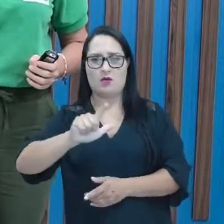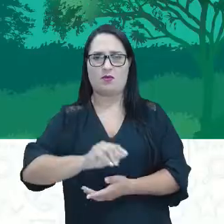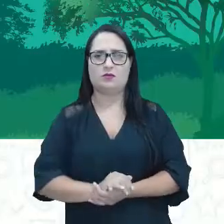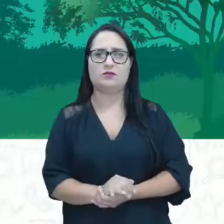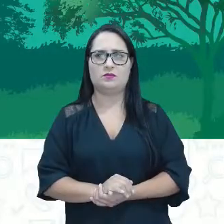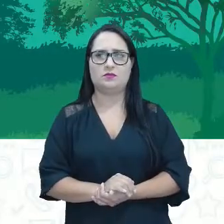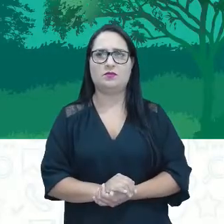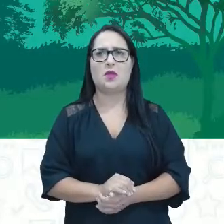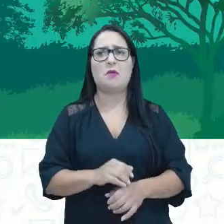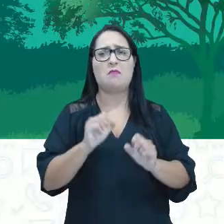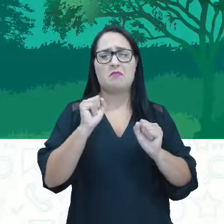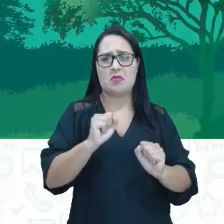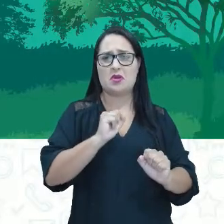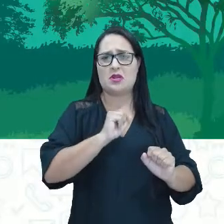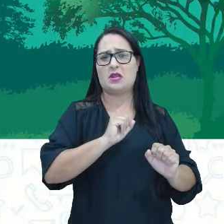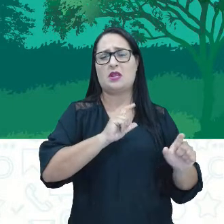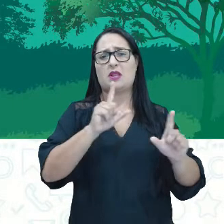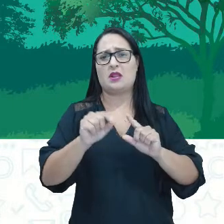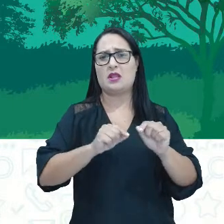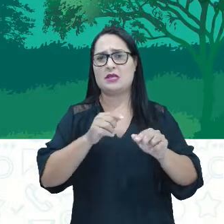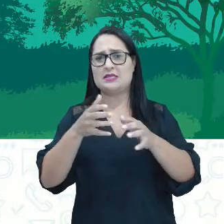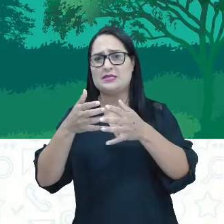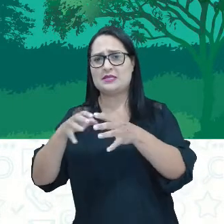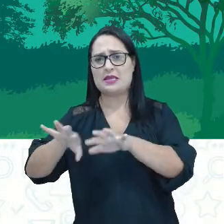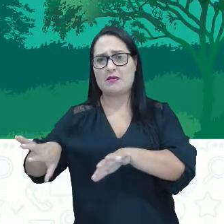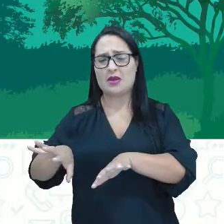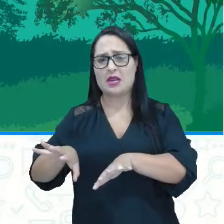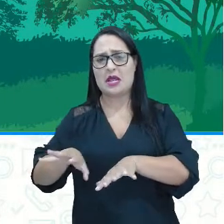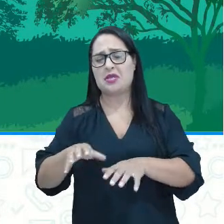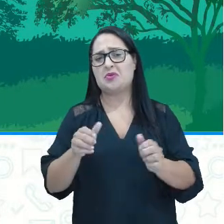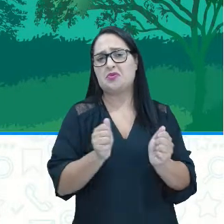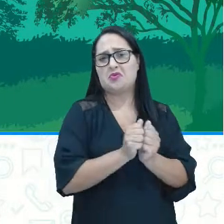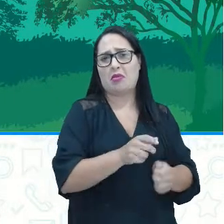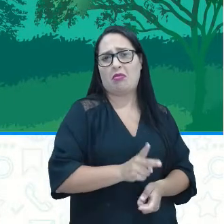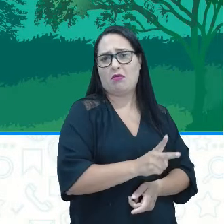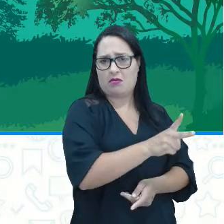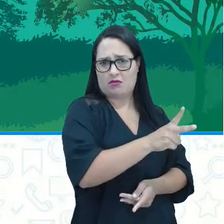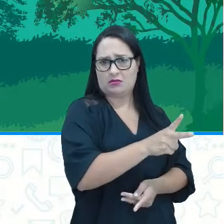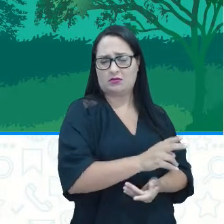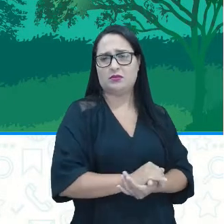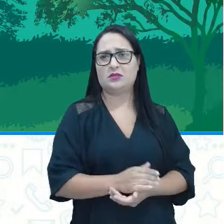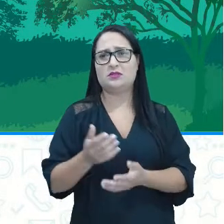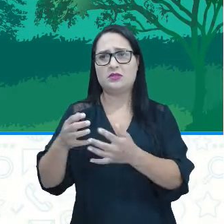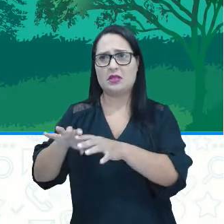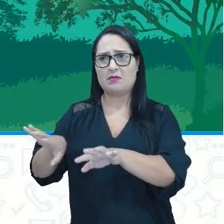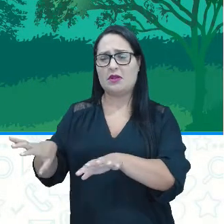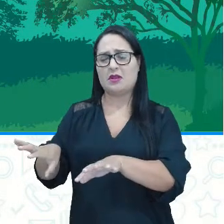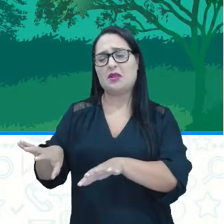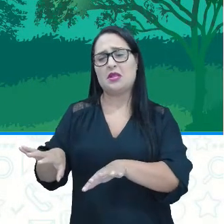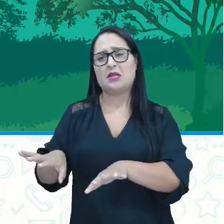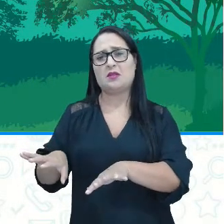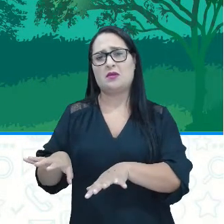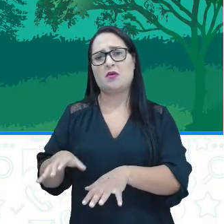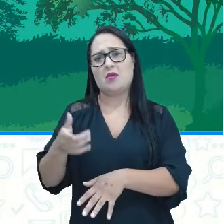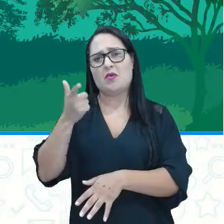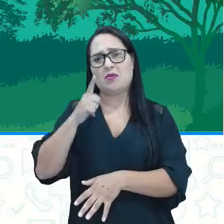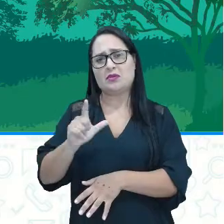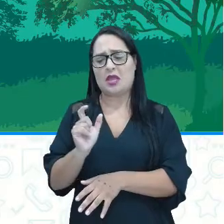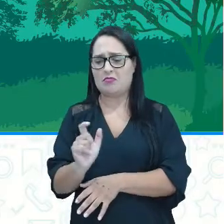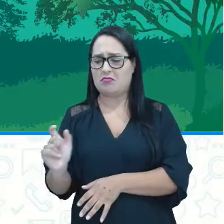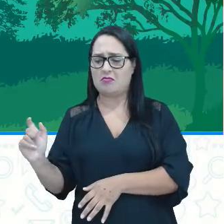consonantal pode ser classificado em separável e inseparável? Separável é quando separa,